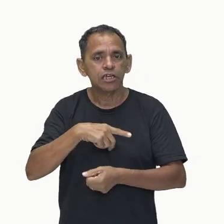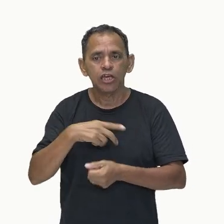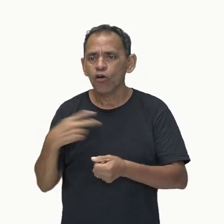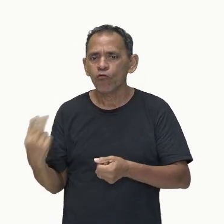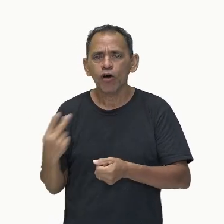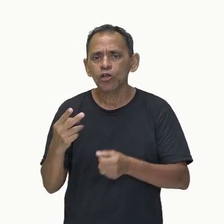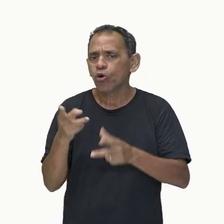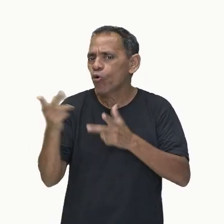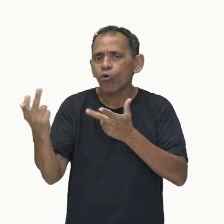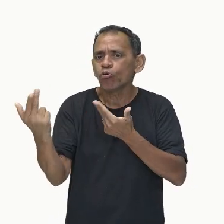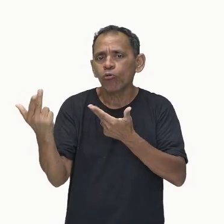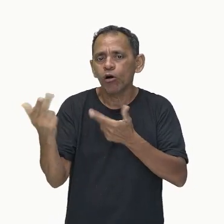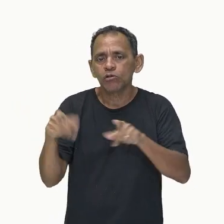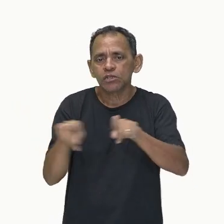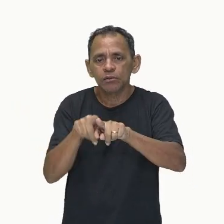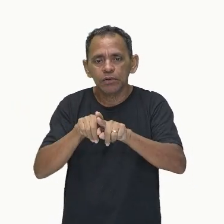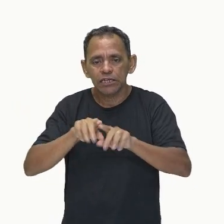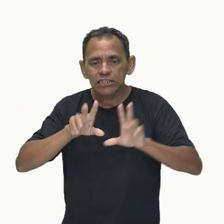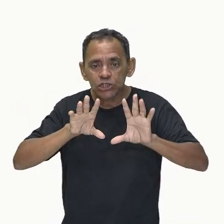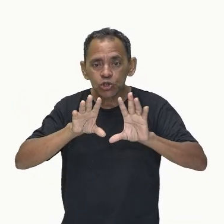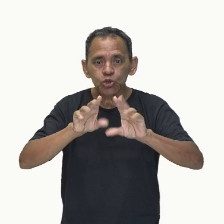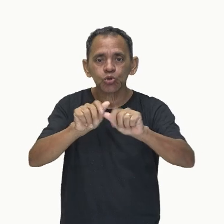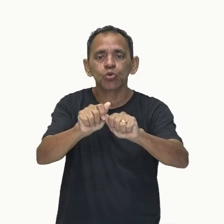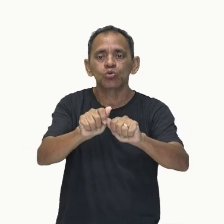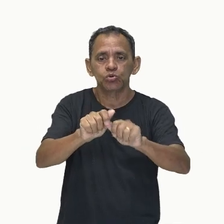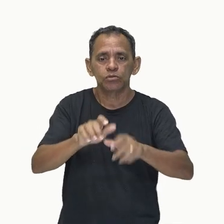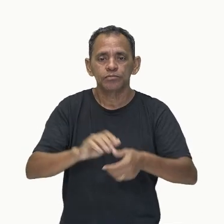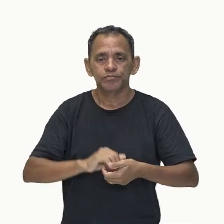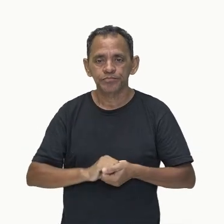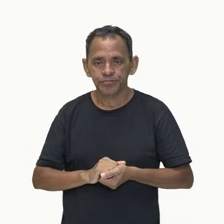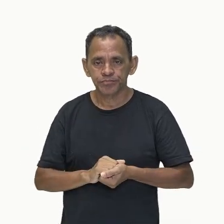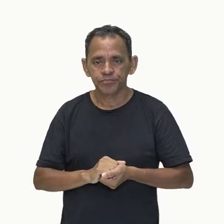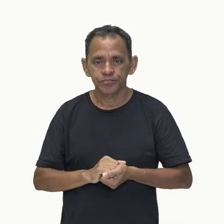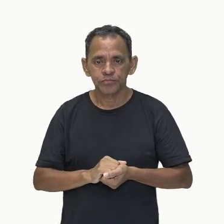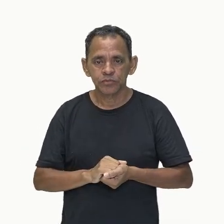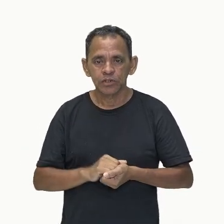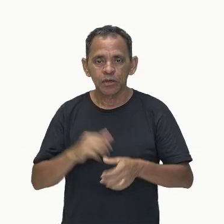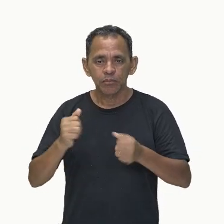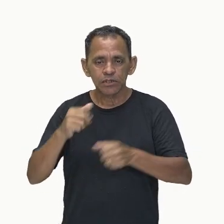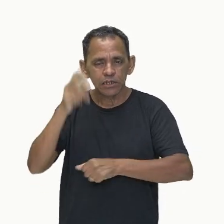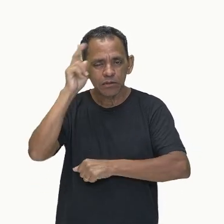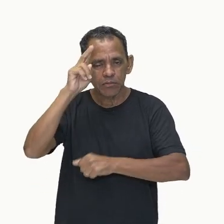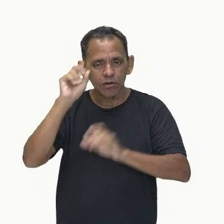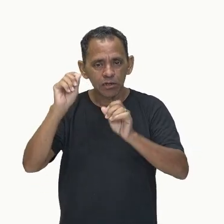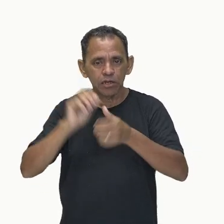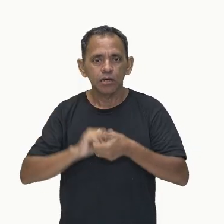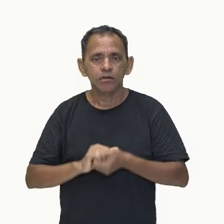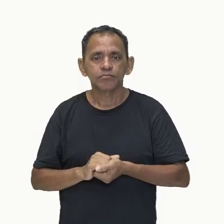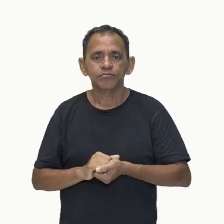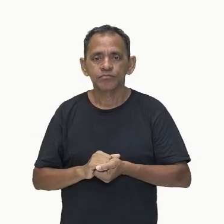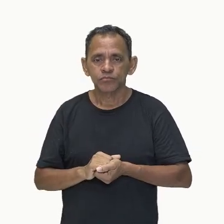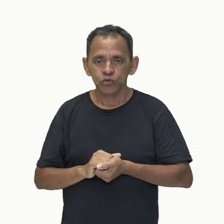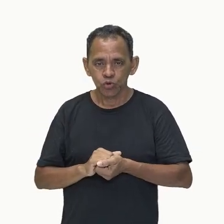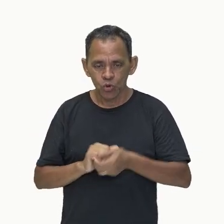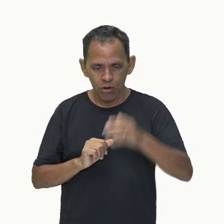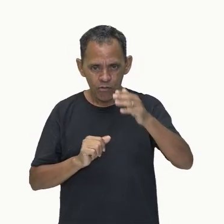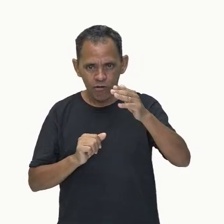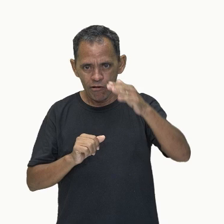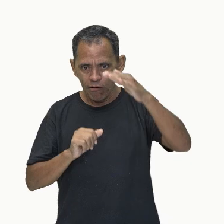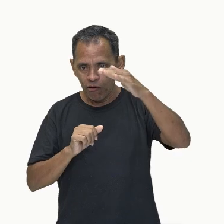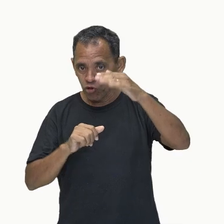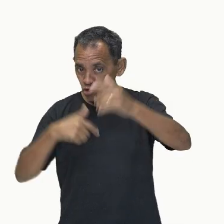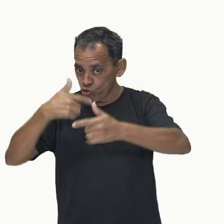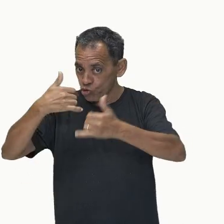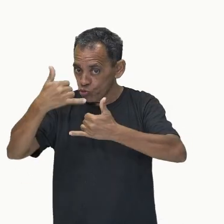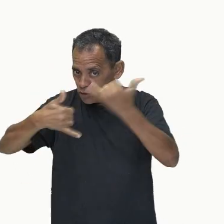C, como no D, como no E, tá? Porque se você lembrar aí de um carrinho numa montanha-russa, quando ele sai aqui do ponto A,